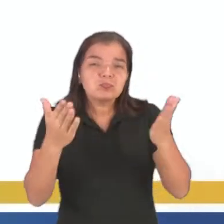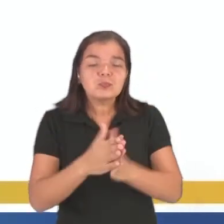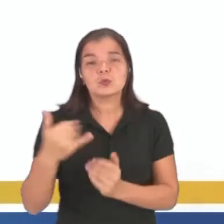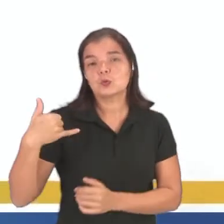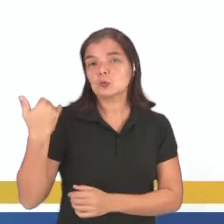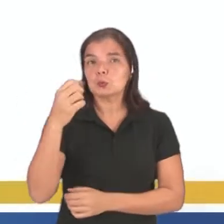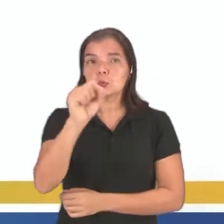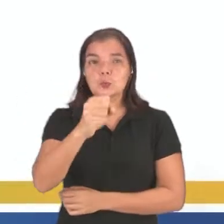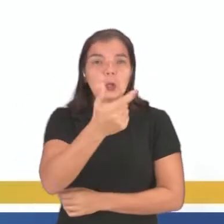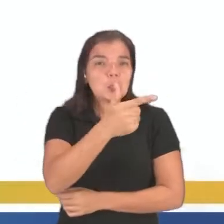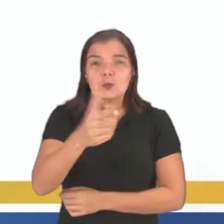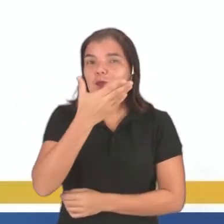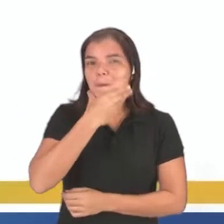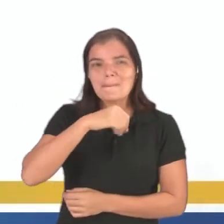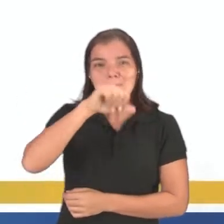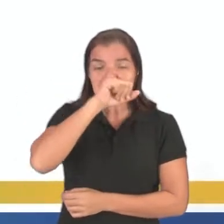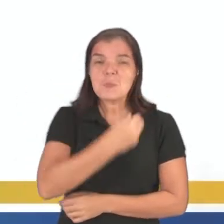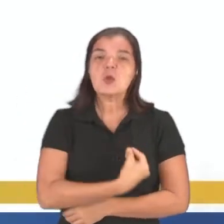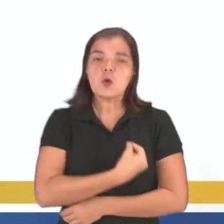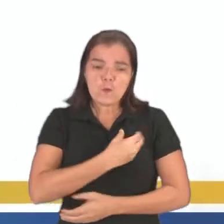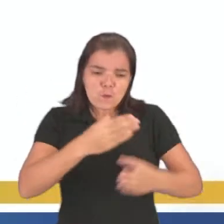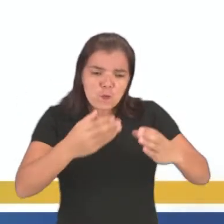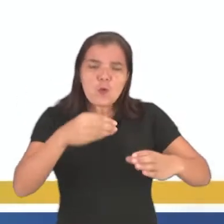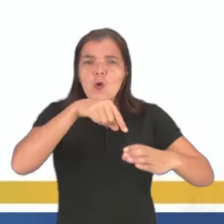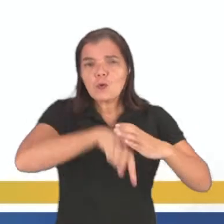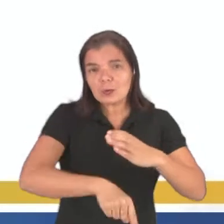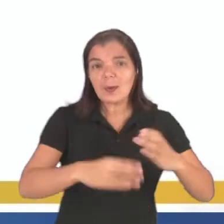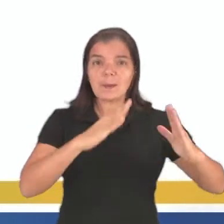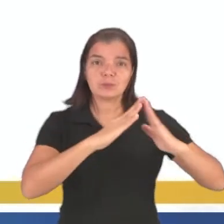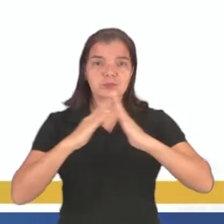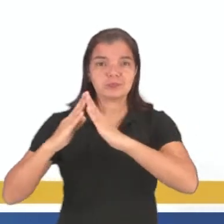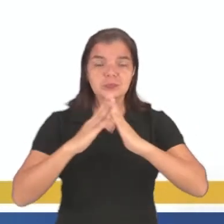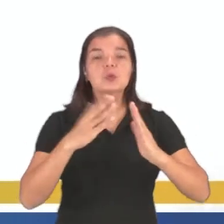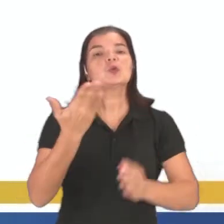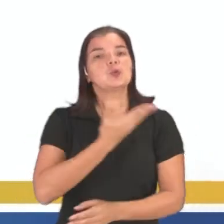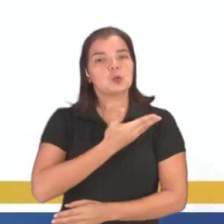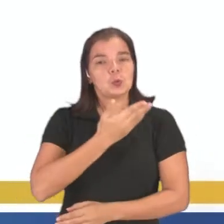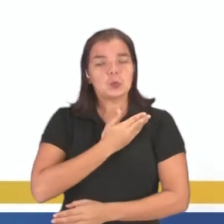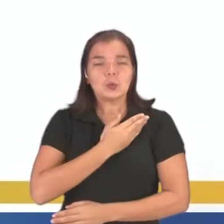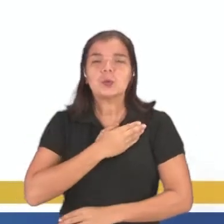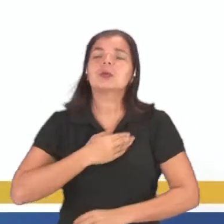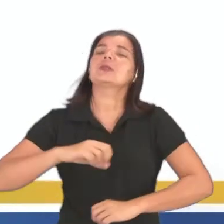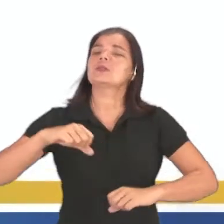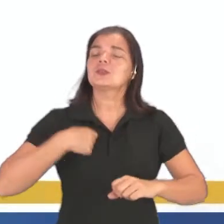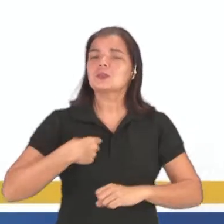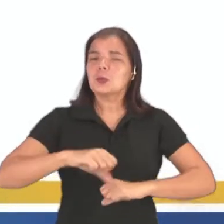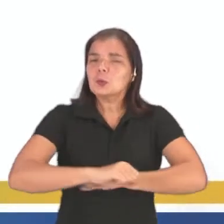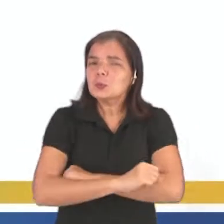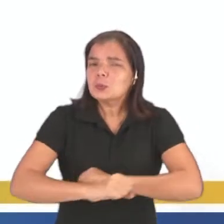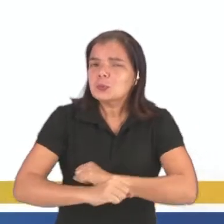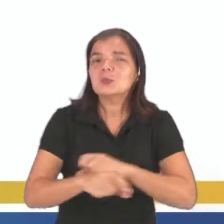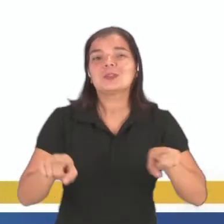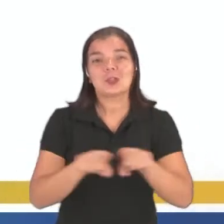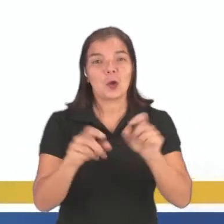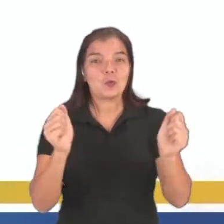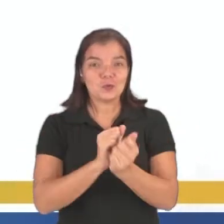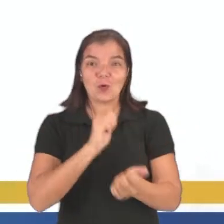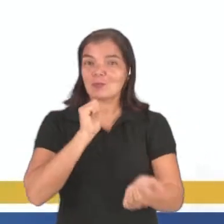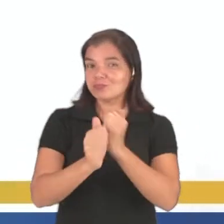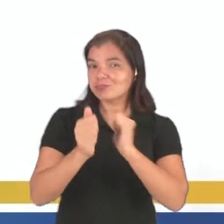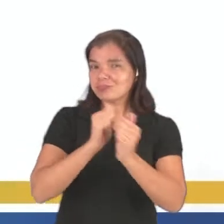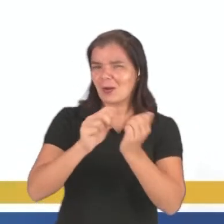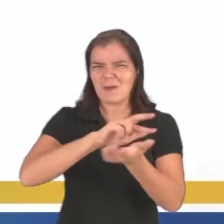de oito anos, que não tem pais e que vive em um barril na vizinhança. Seus amigos são Kiko e a Chiquinha, juntos eles jogam e